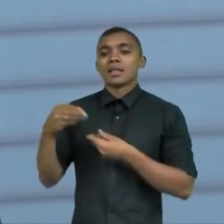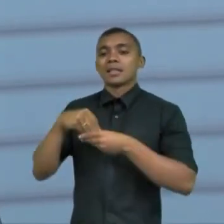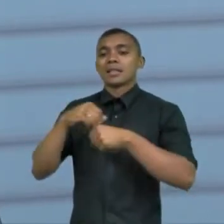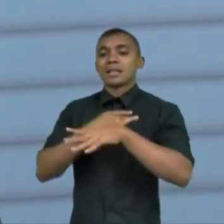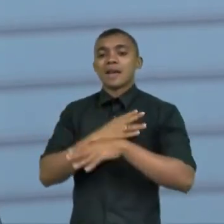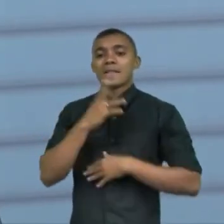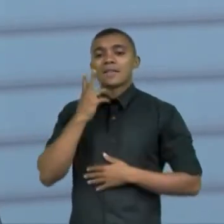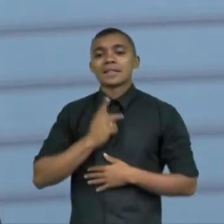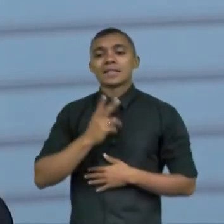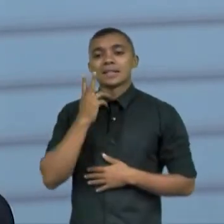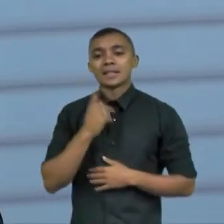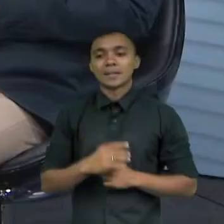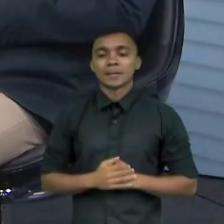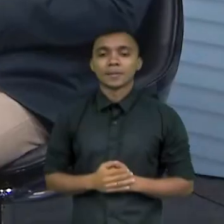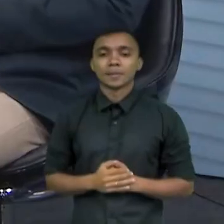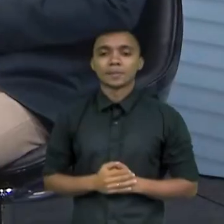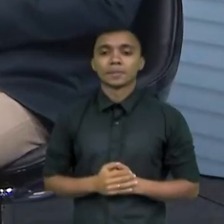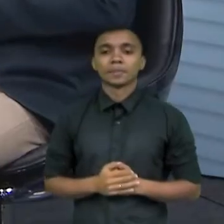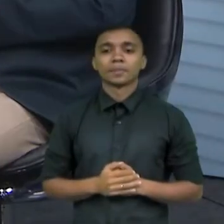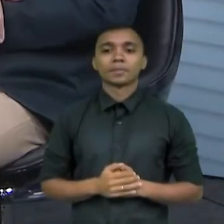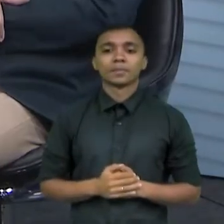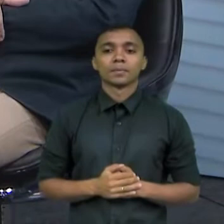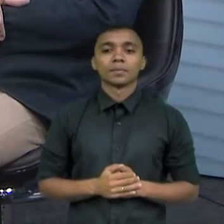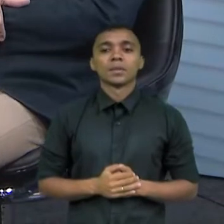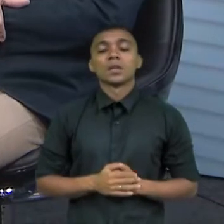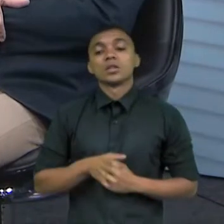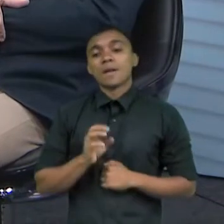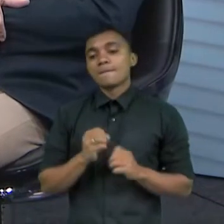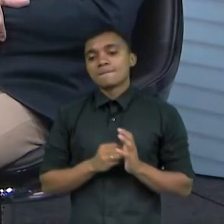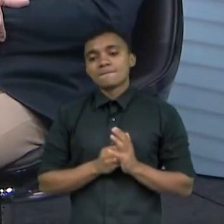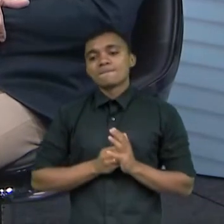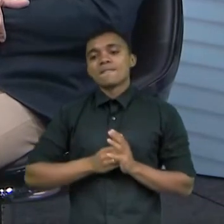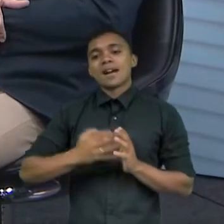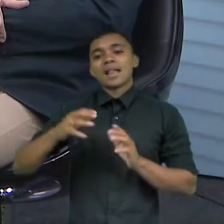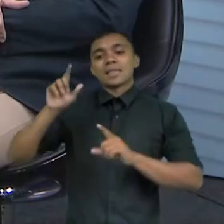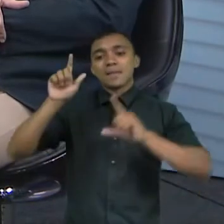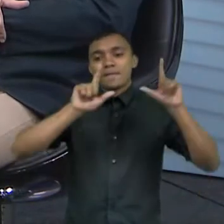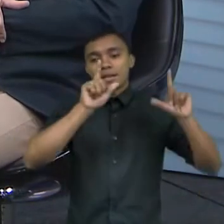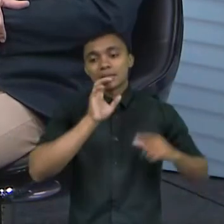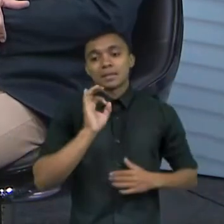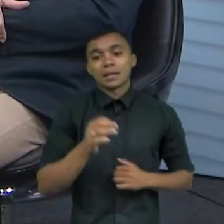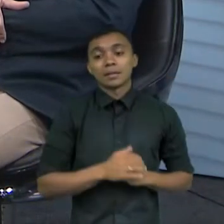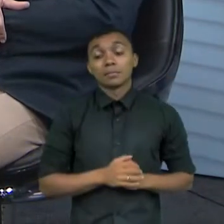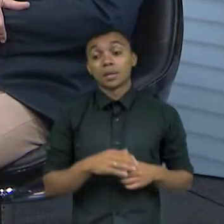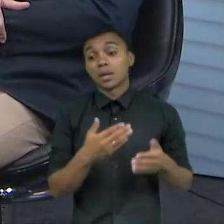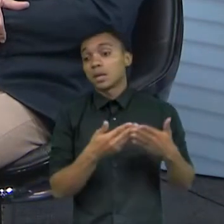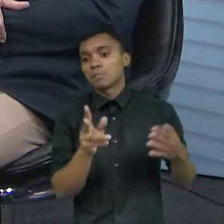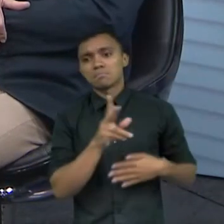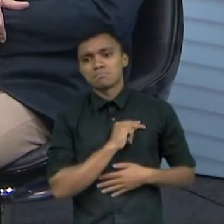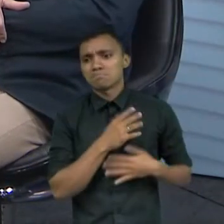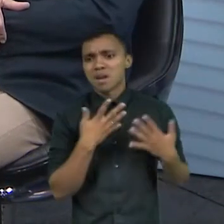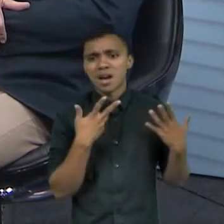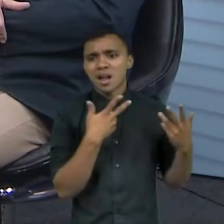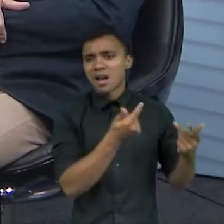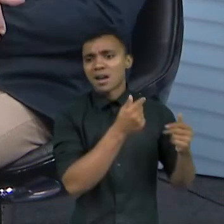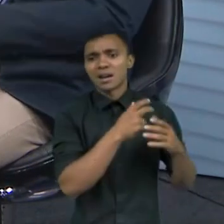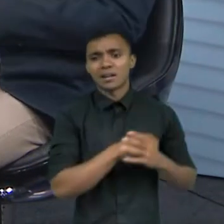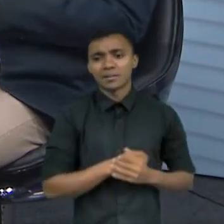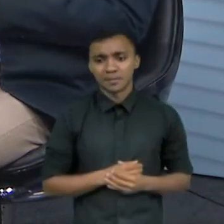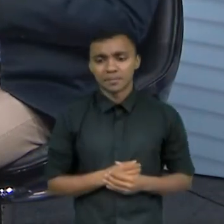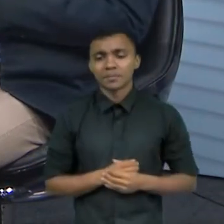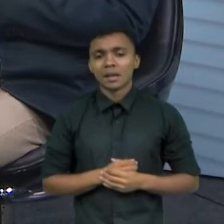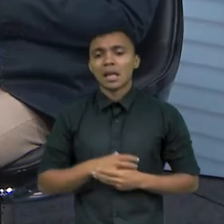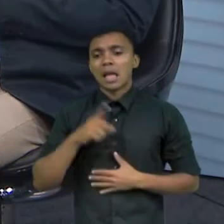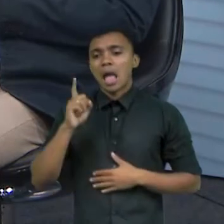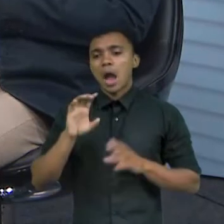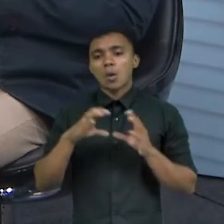pintando o sete azul Fortaleza Azul fizemos já muitos programas com o trabalho que eles fazem eles são extraordinários é uma rede de